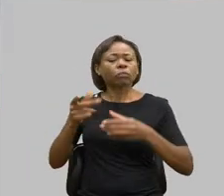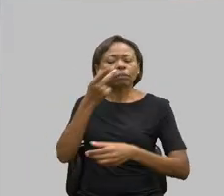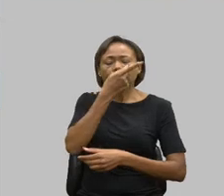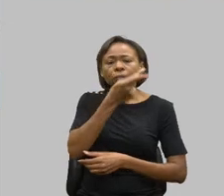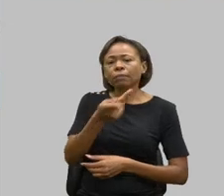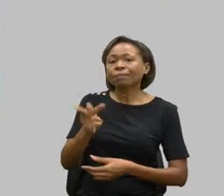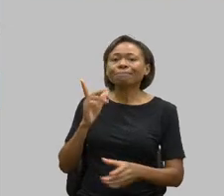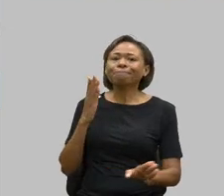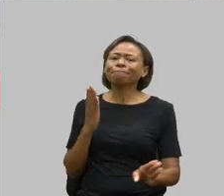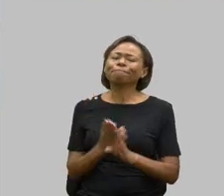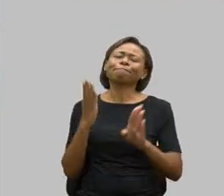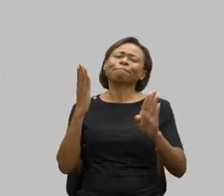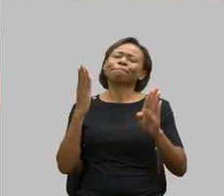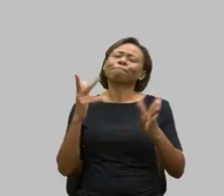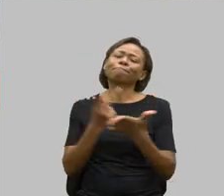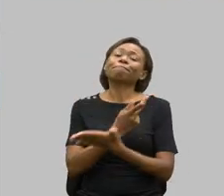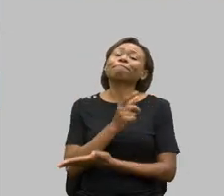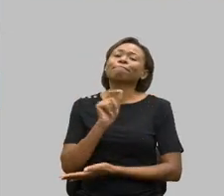o que acontecia lá?